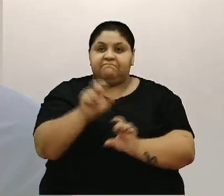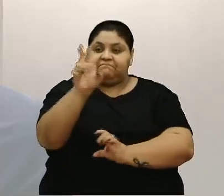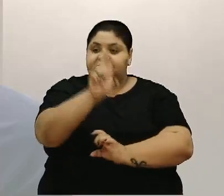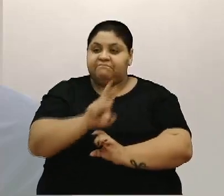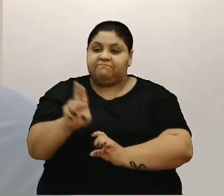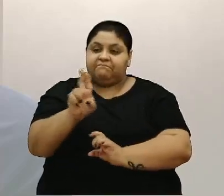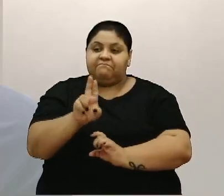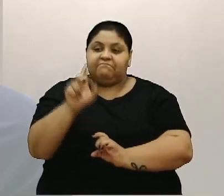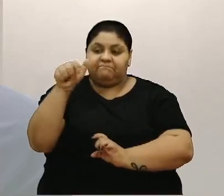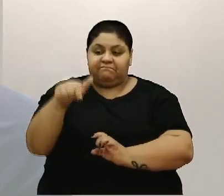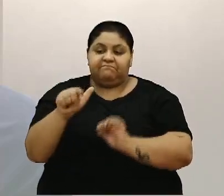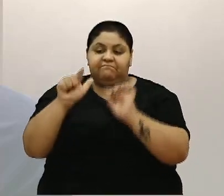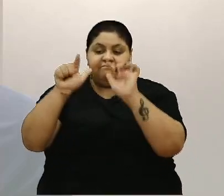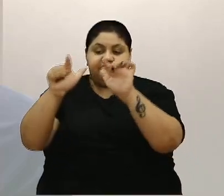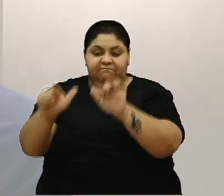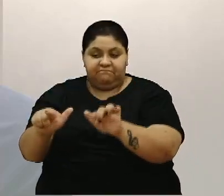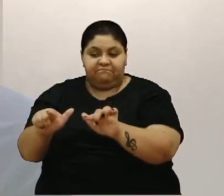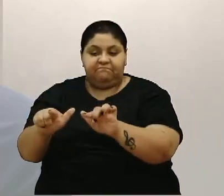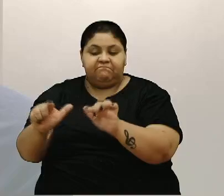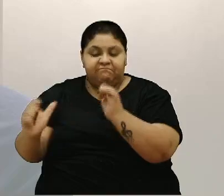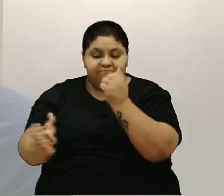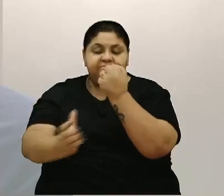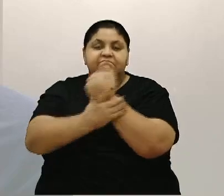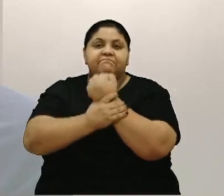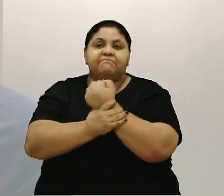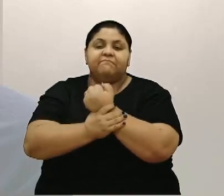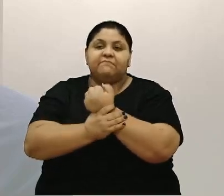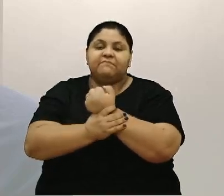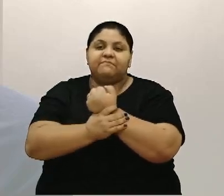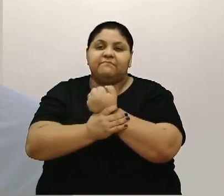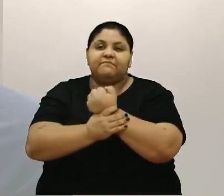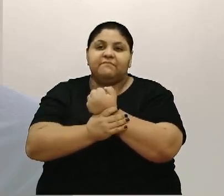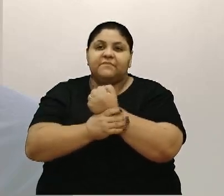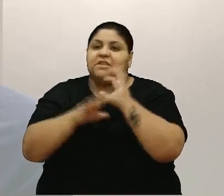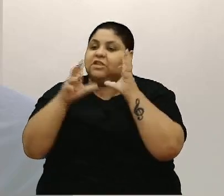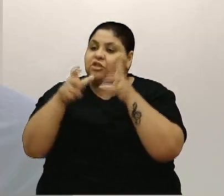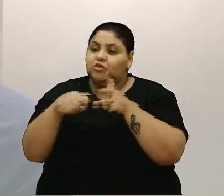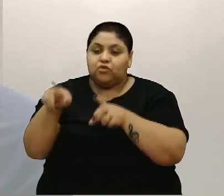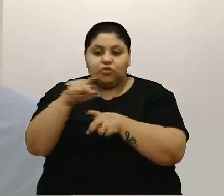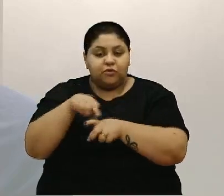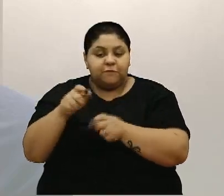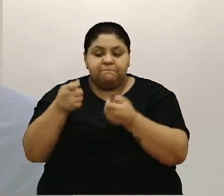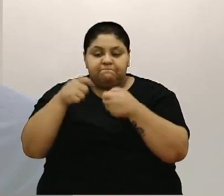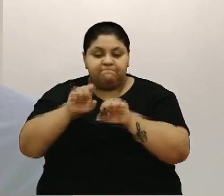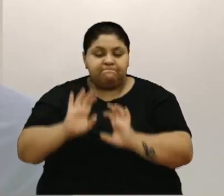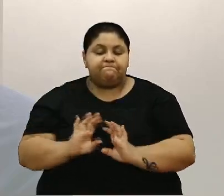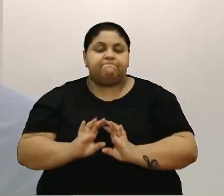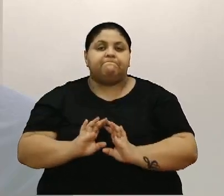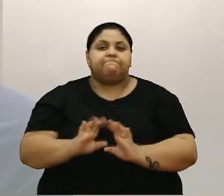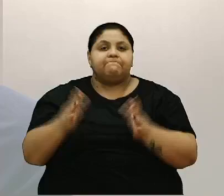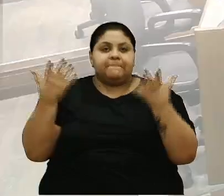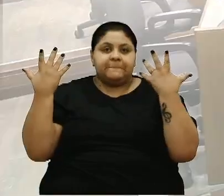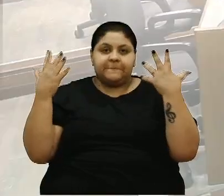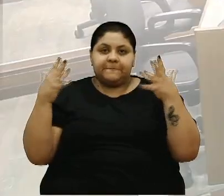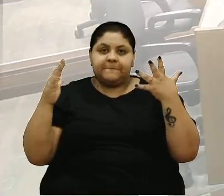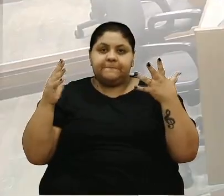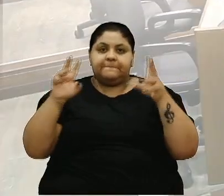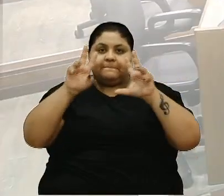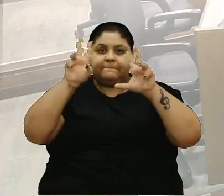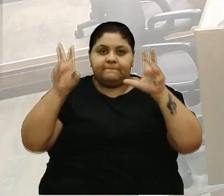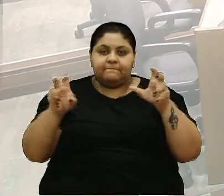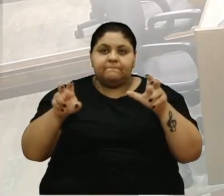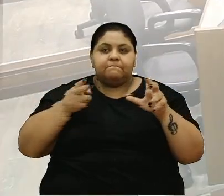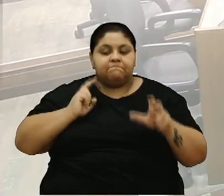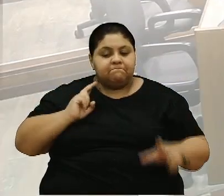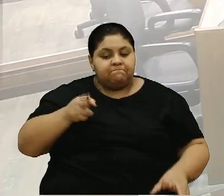o nosso aeroporto com segurança, que é tudo o que nós esperamos. Então, parabéns pelo tema e